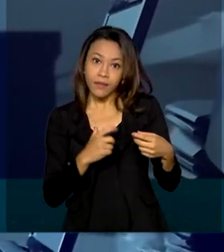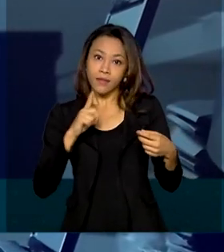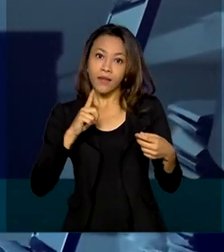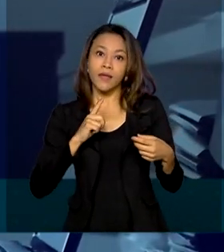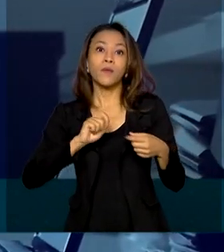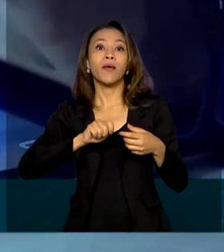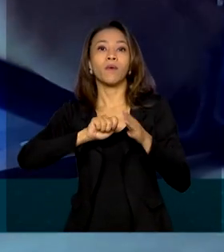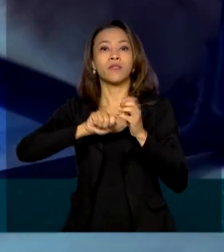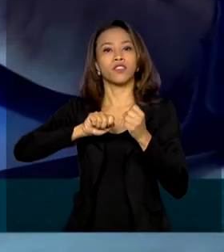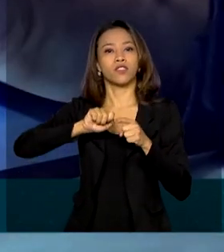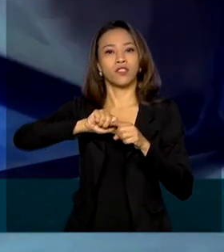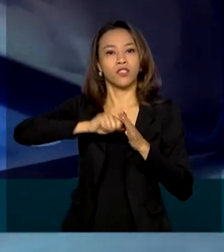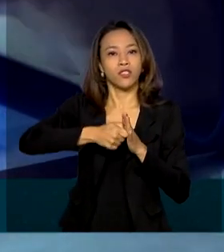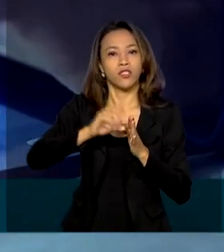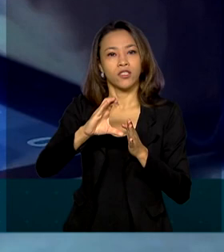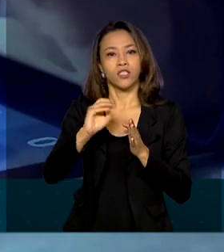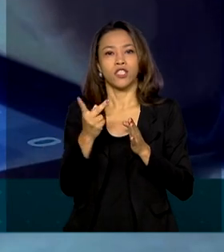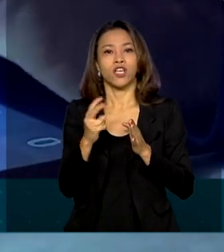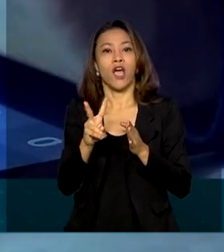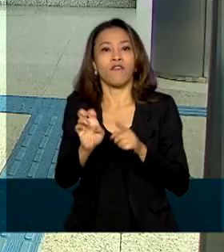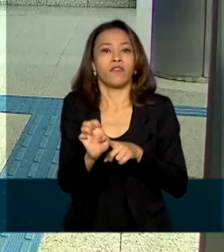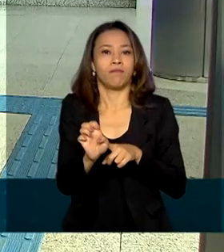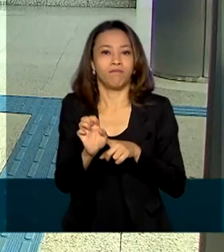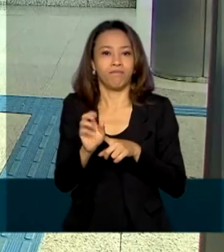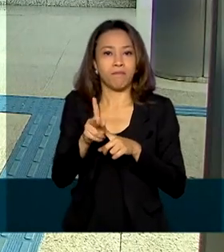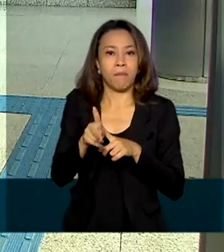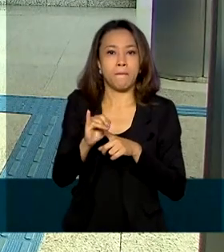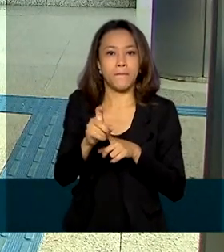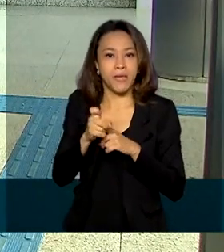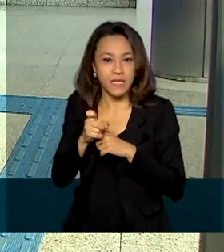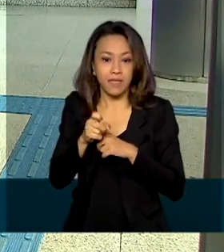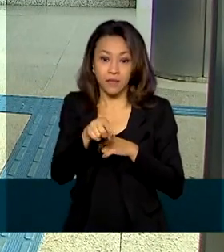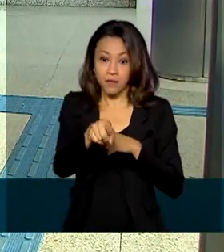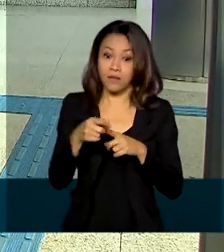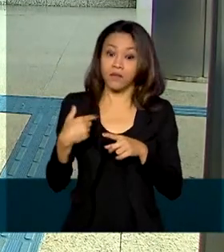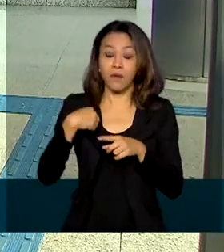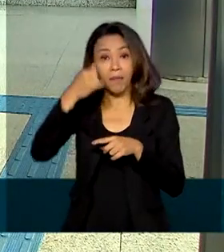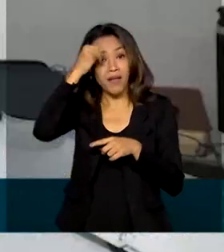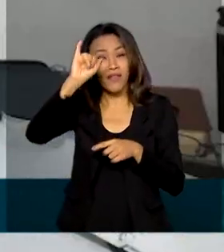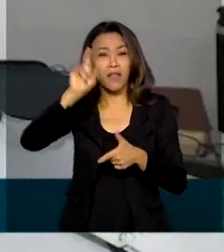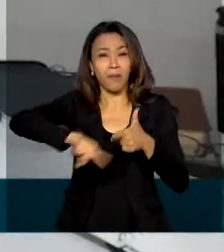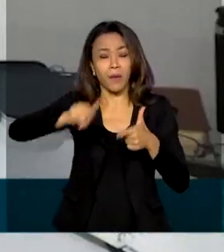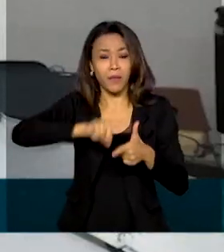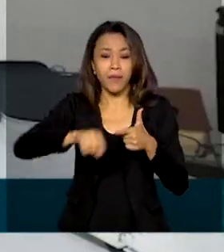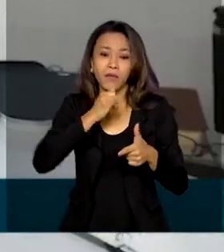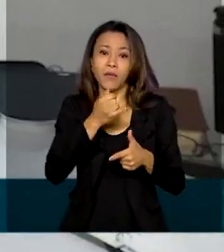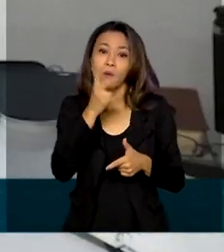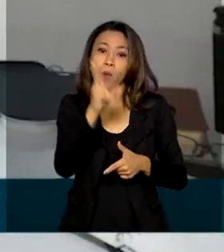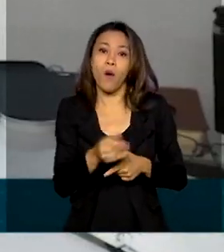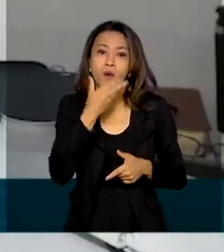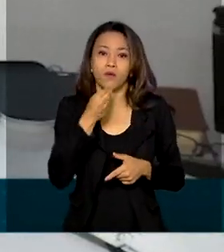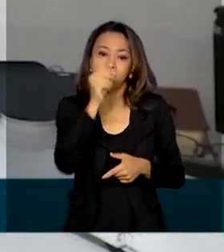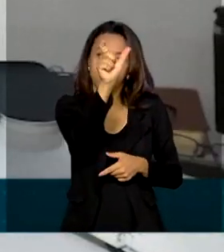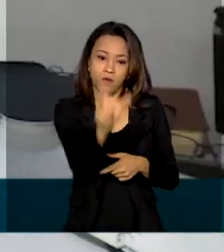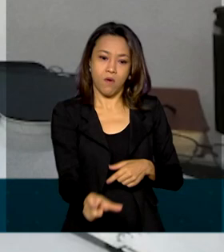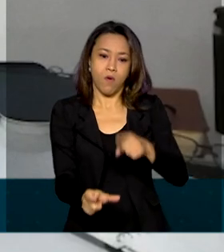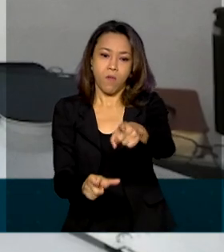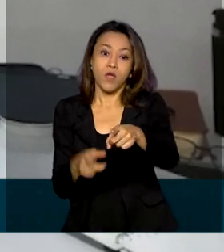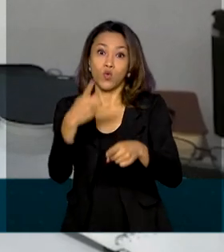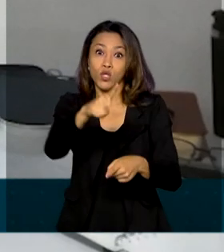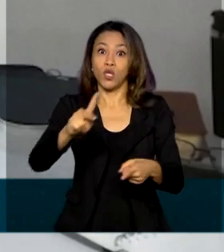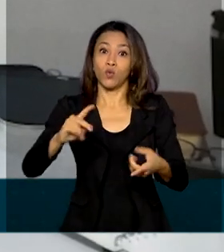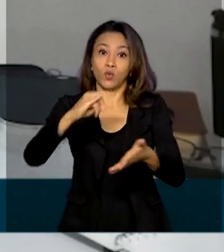chave PIX. Uma facilidade na palma da mão que evita problemas como o ocorrido com o seu Pedro. Após ter os